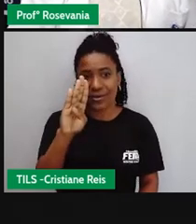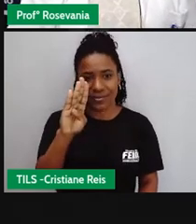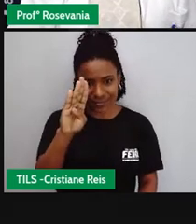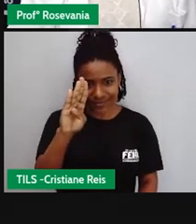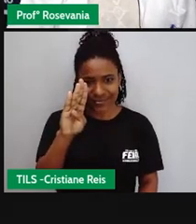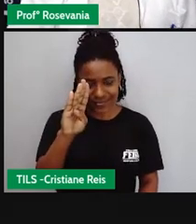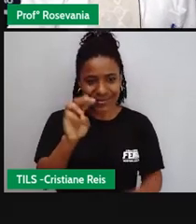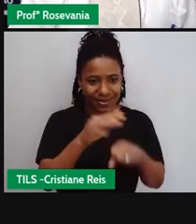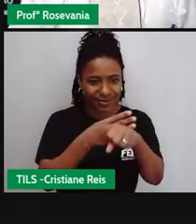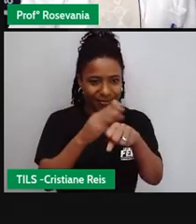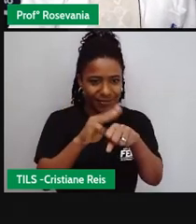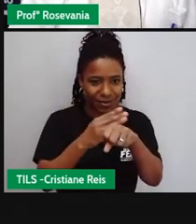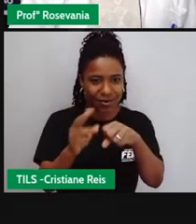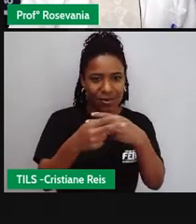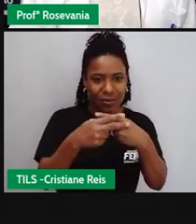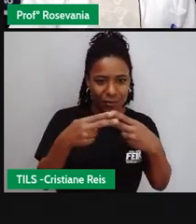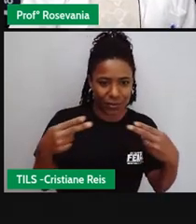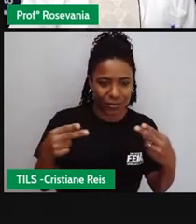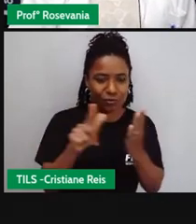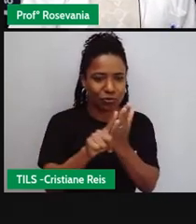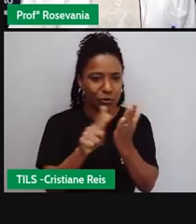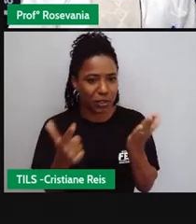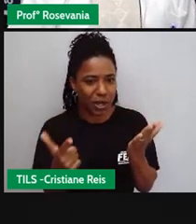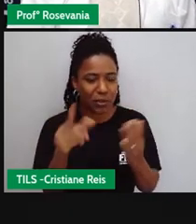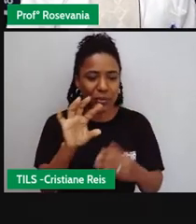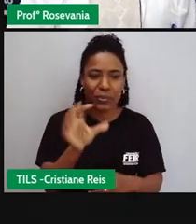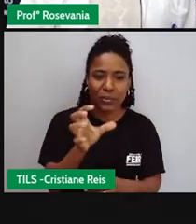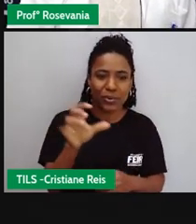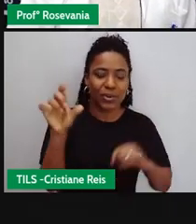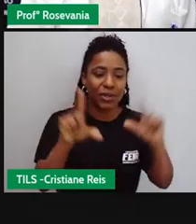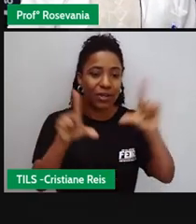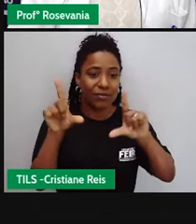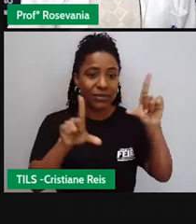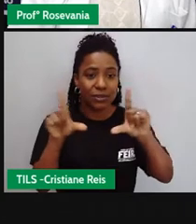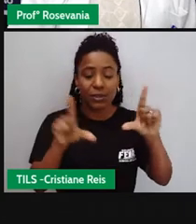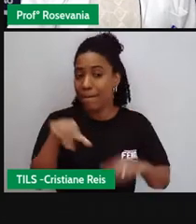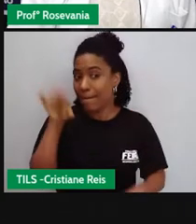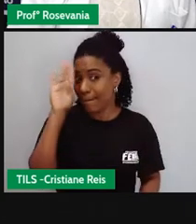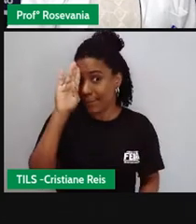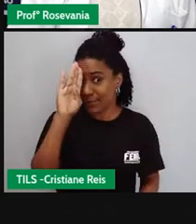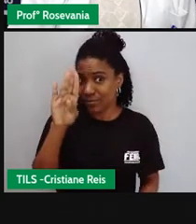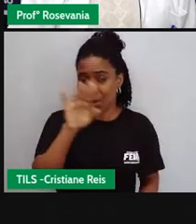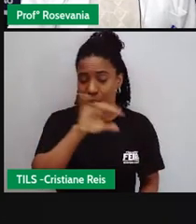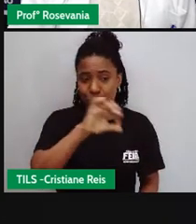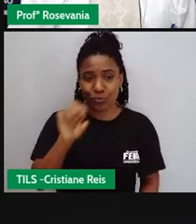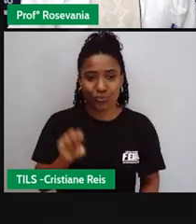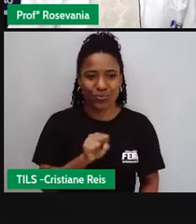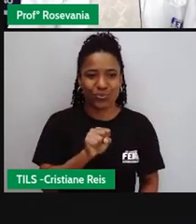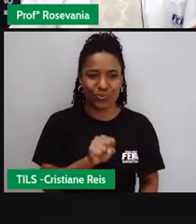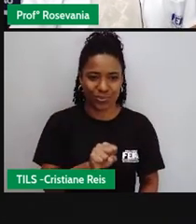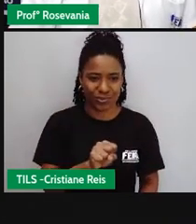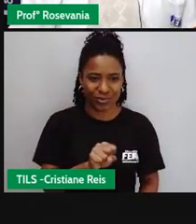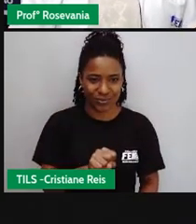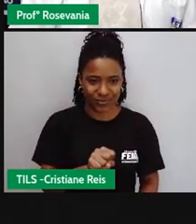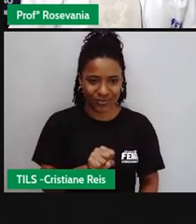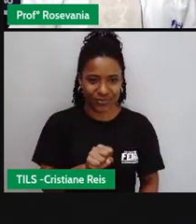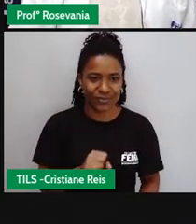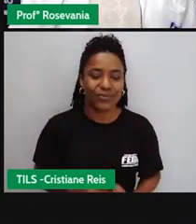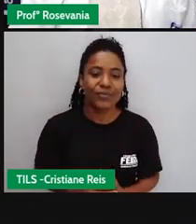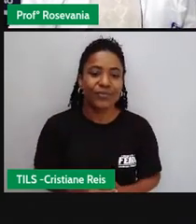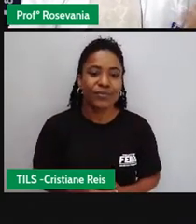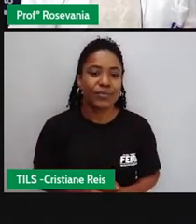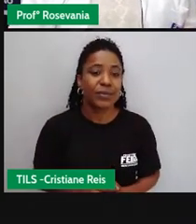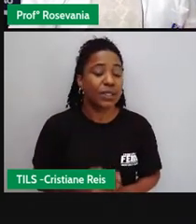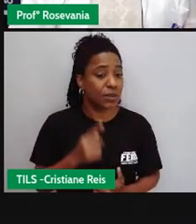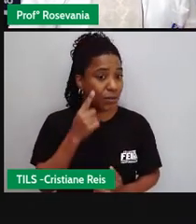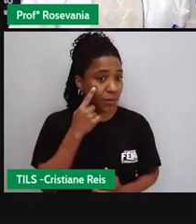de produtos seja ele de jornais de rádio de televisão eles estão sempre em destaque na quantidade maior isso é